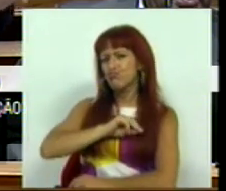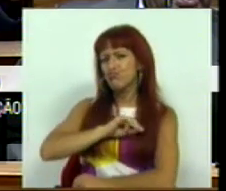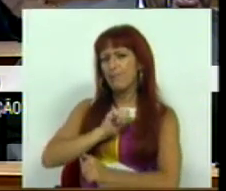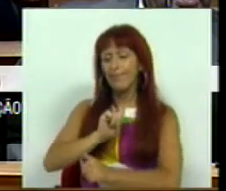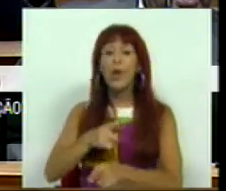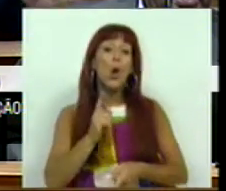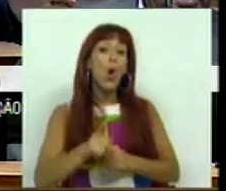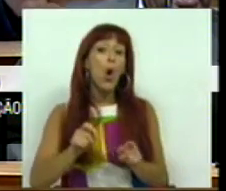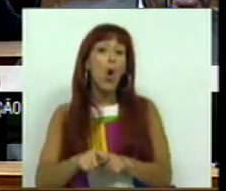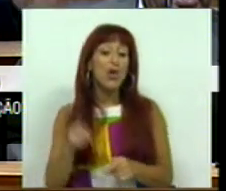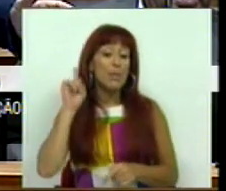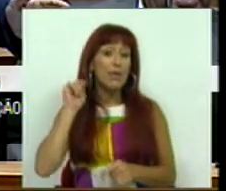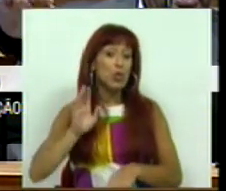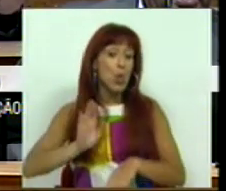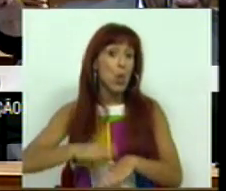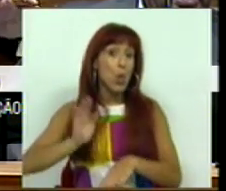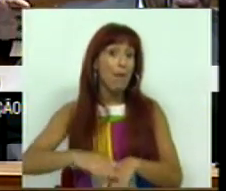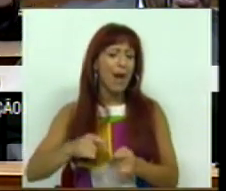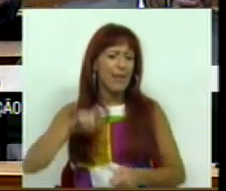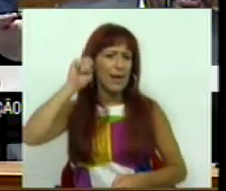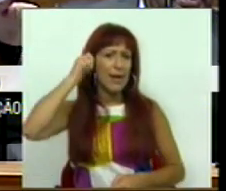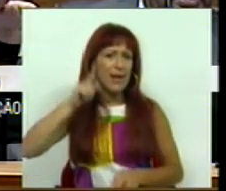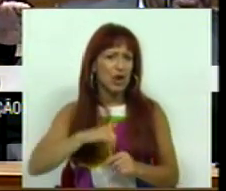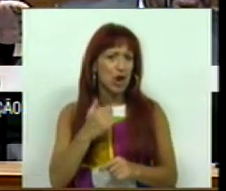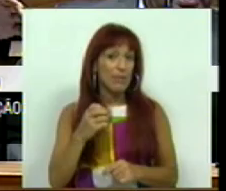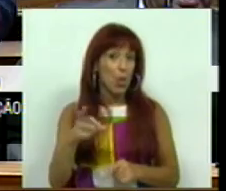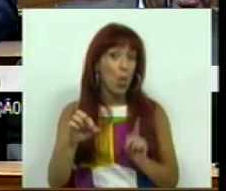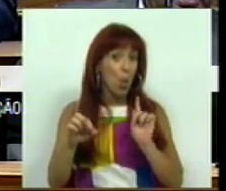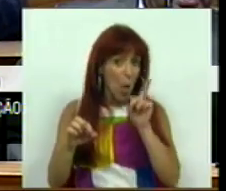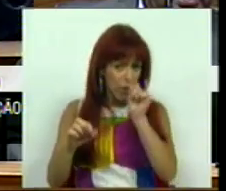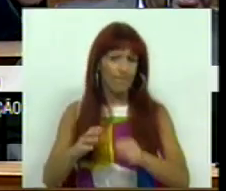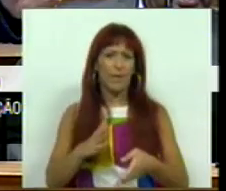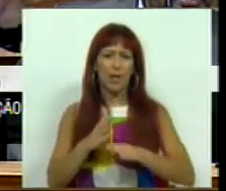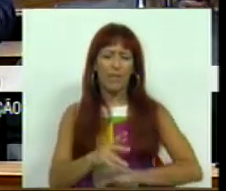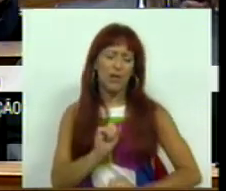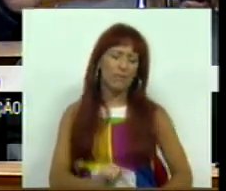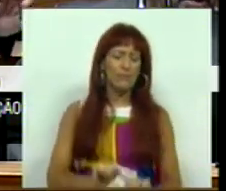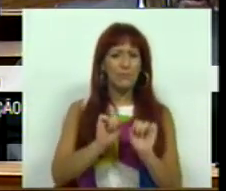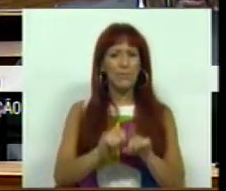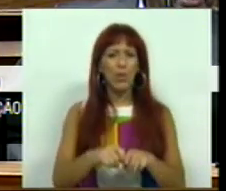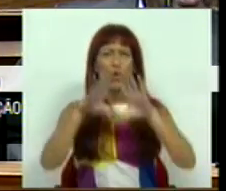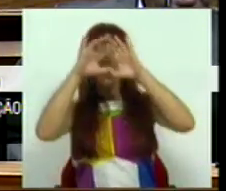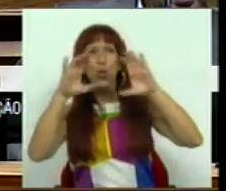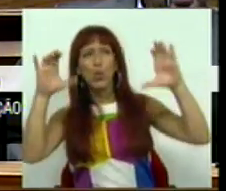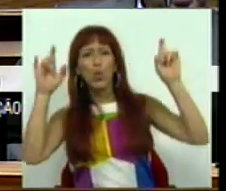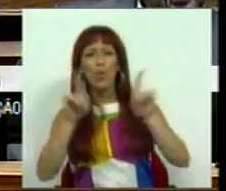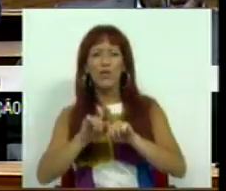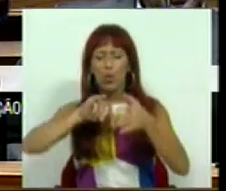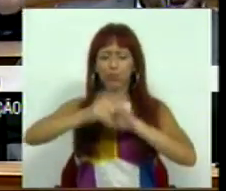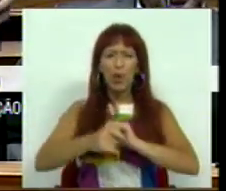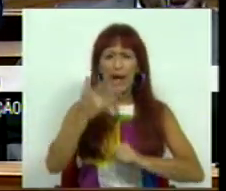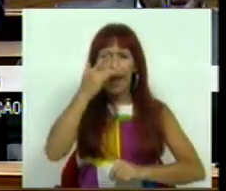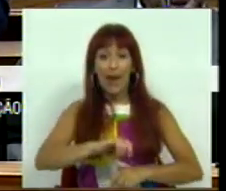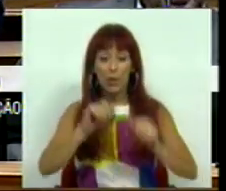E aqueles que foram um dos principais culpados da crise de 2008, através da sua nuvem, do seu buraco negro